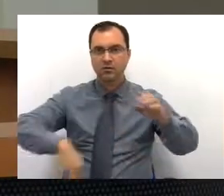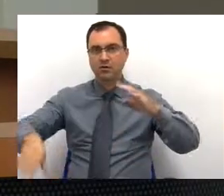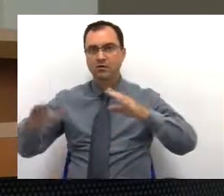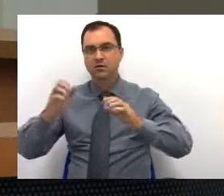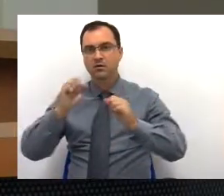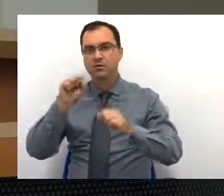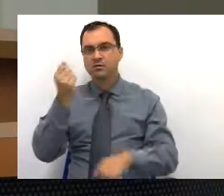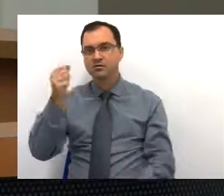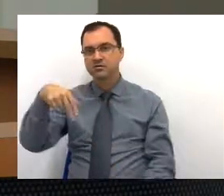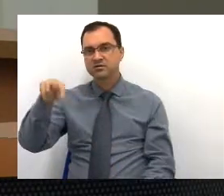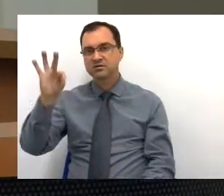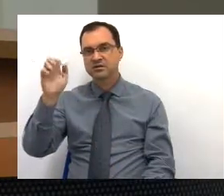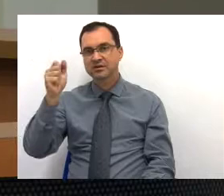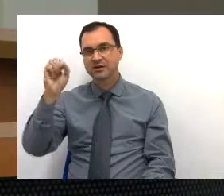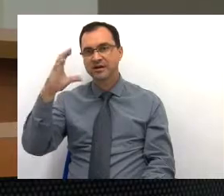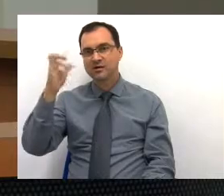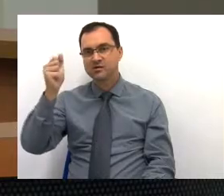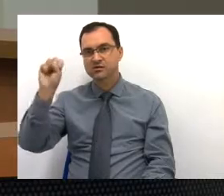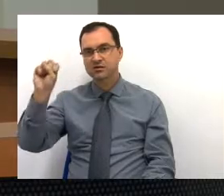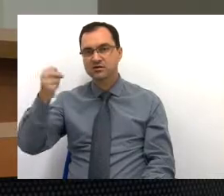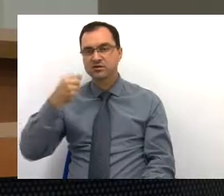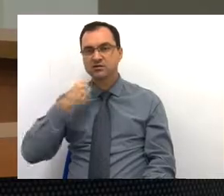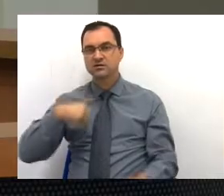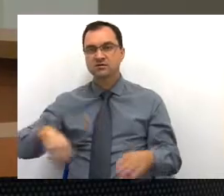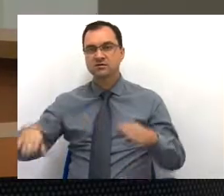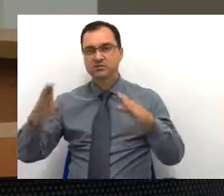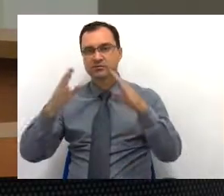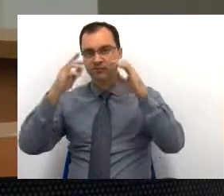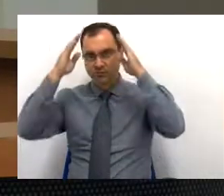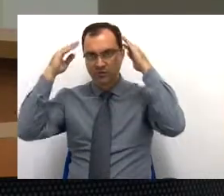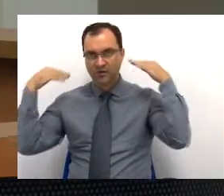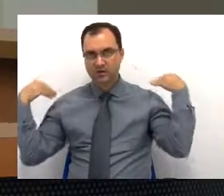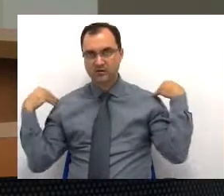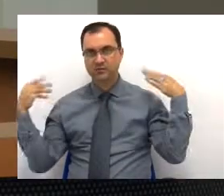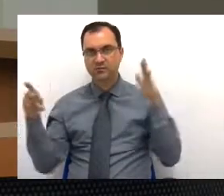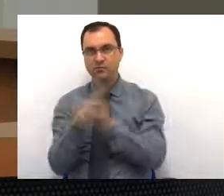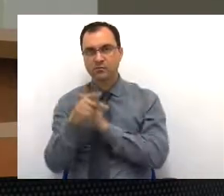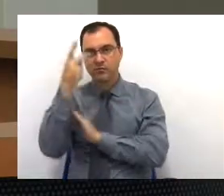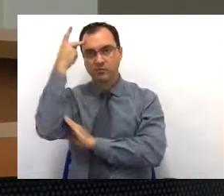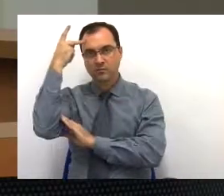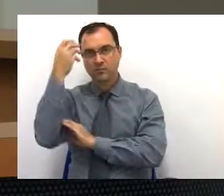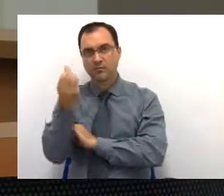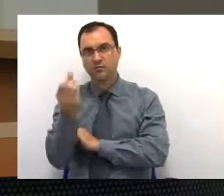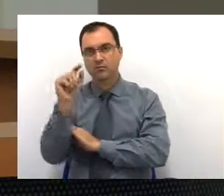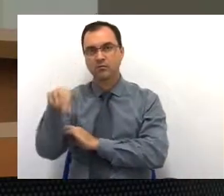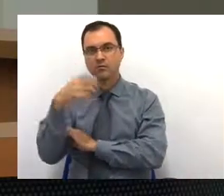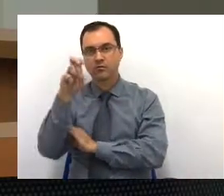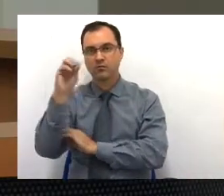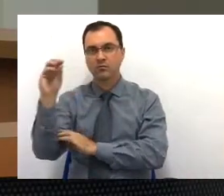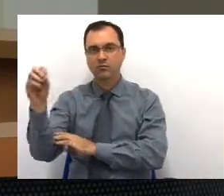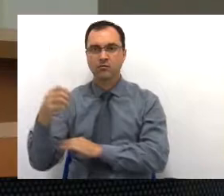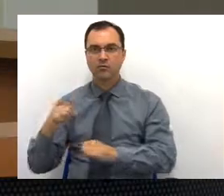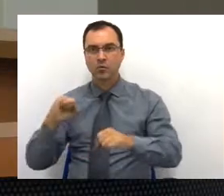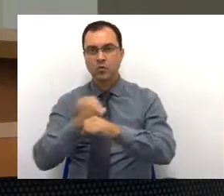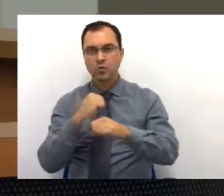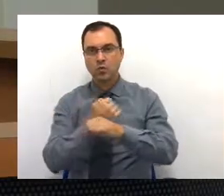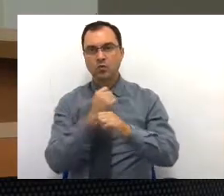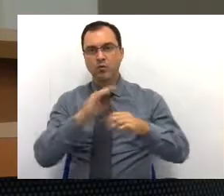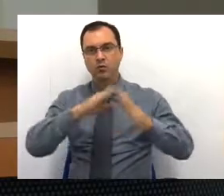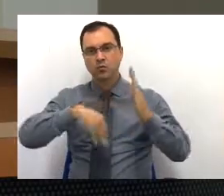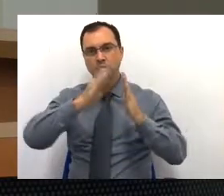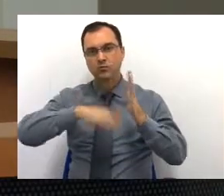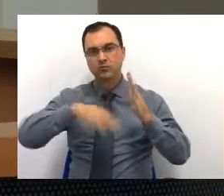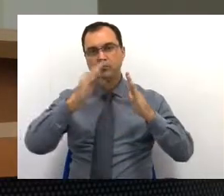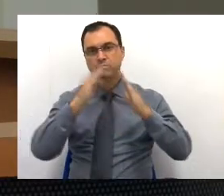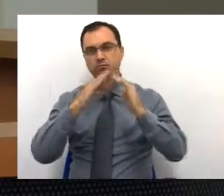de São Paulo, temos aí um valor reservado de 66 milhões e 500. Manutenção dos CAPs, que é